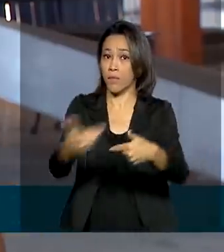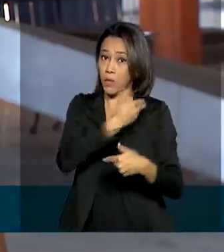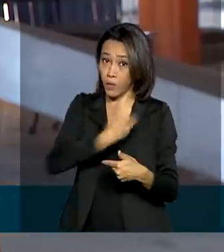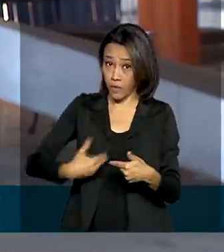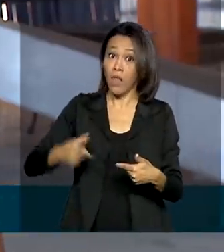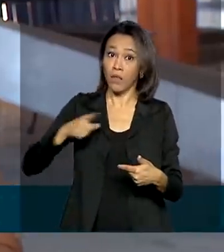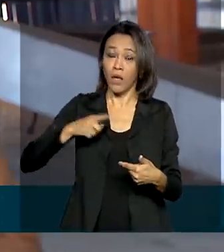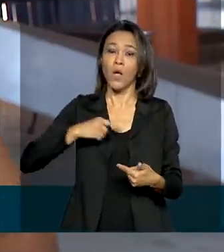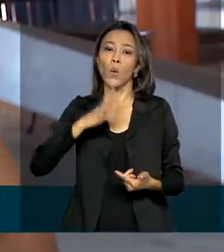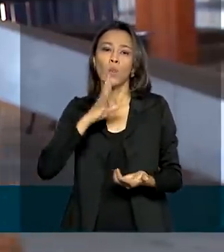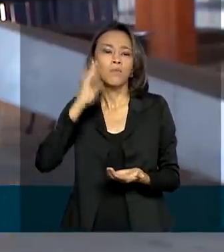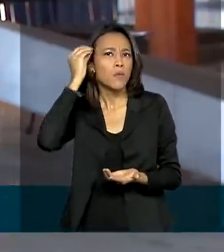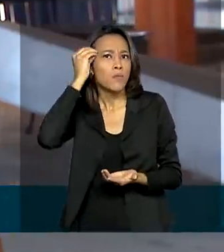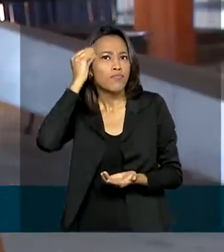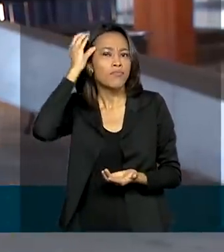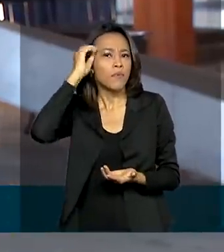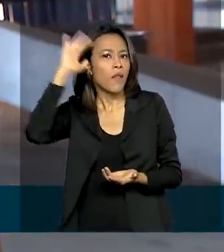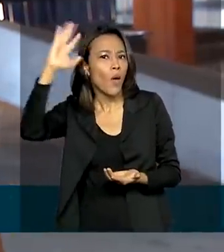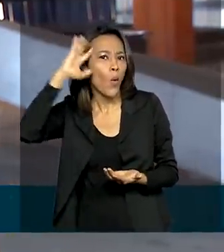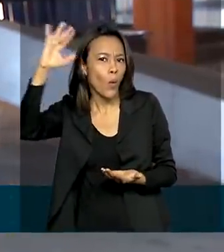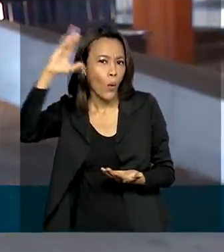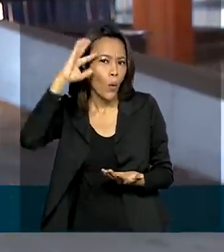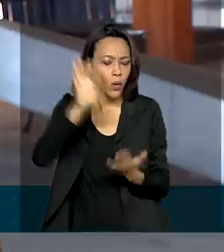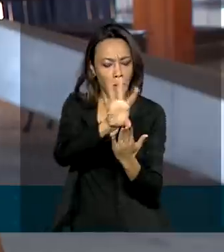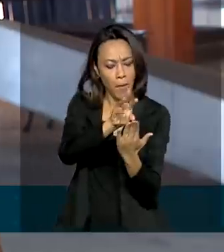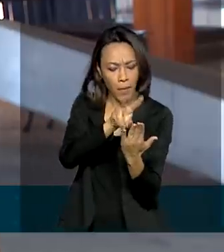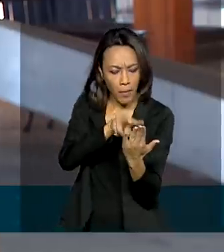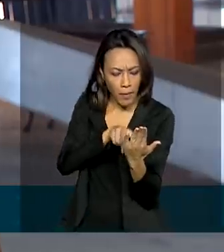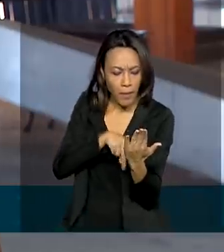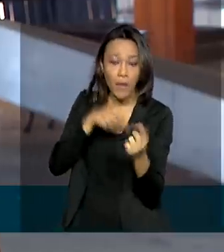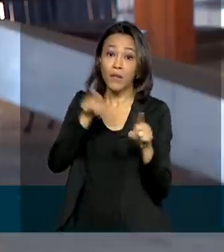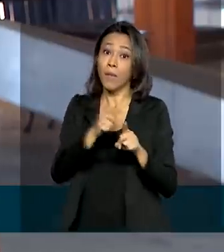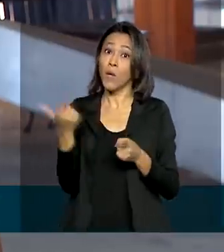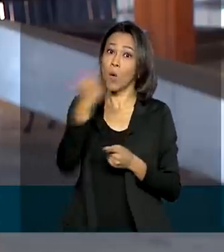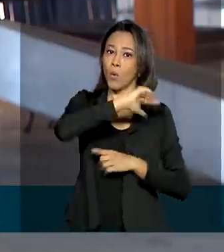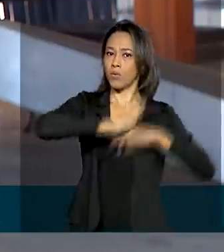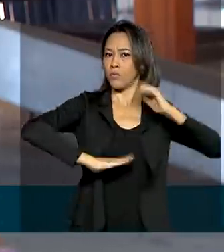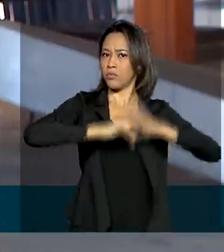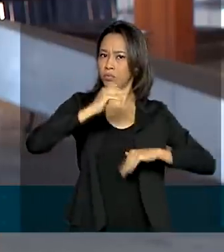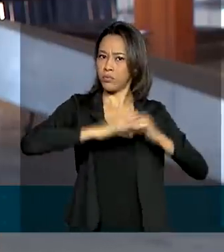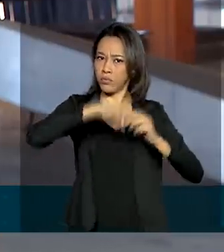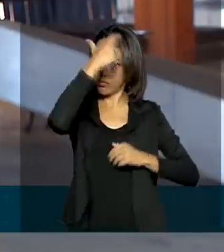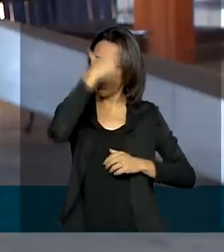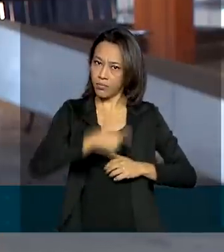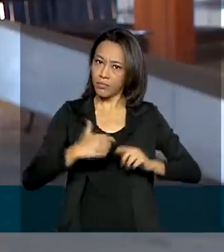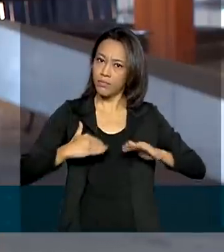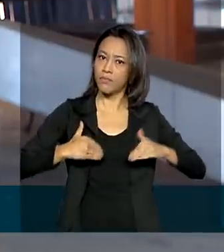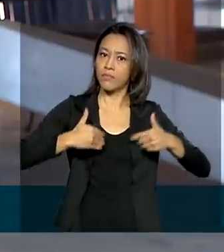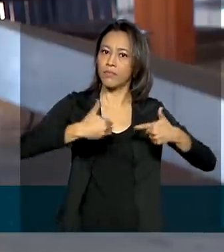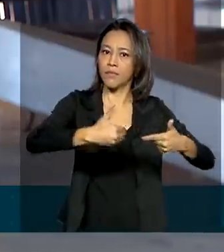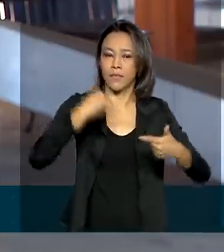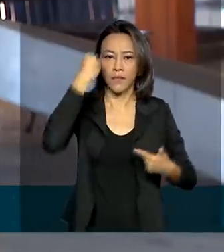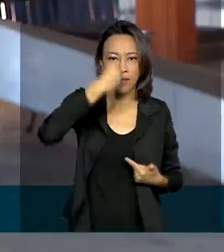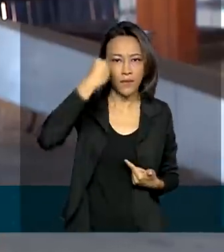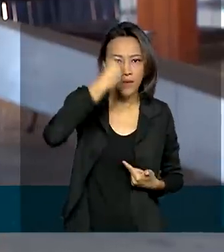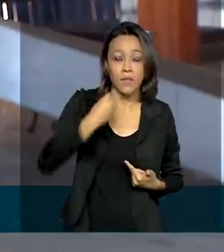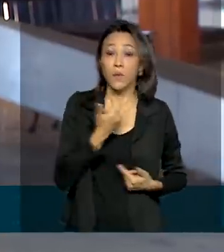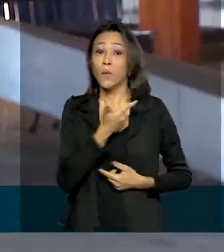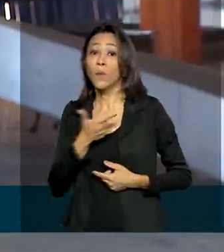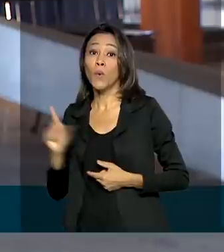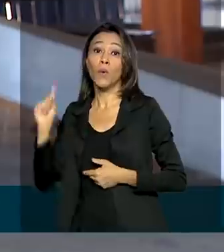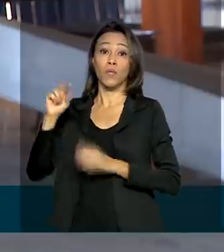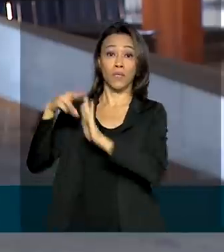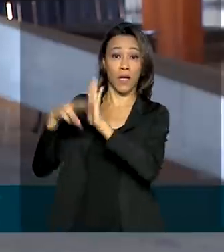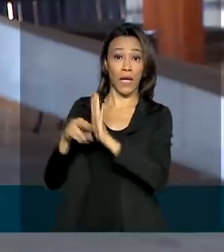teórico, serão avaliadas também outras competências, em especial o desempenho. O regime jurídico único deixa de existir e